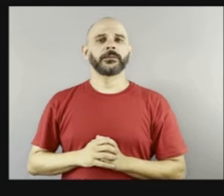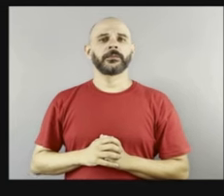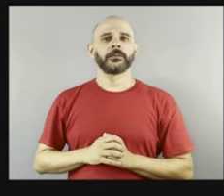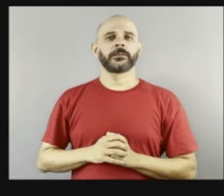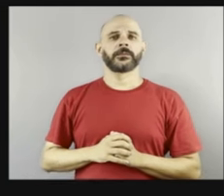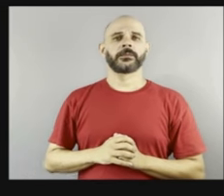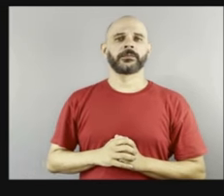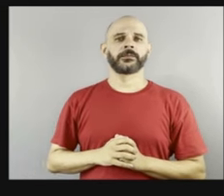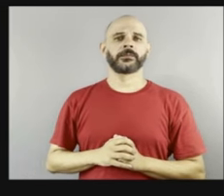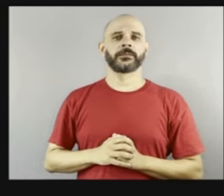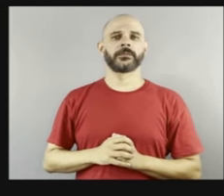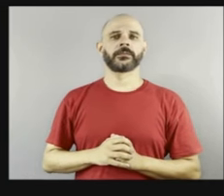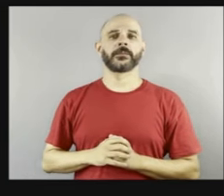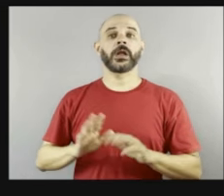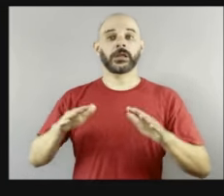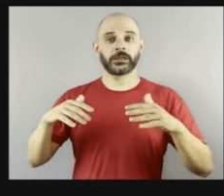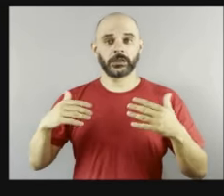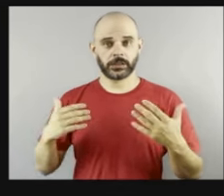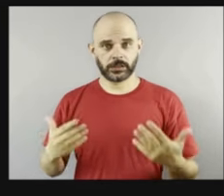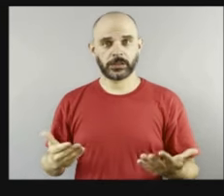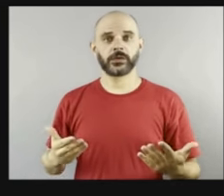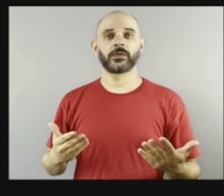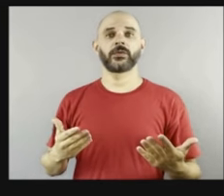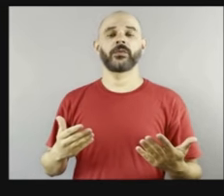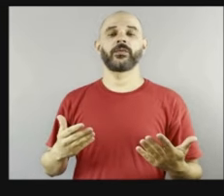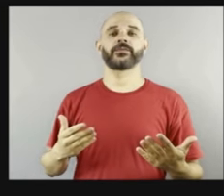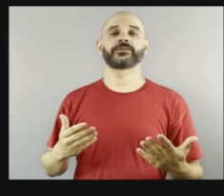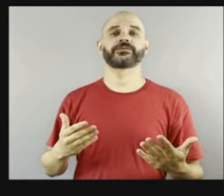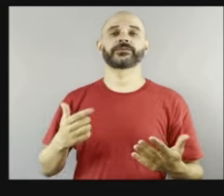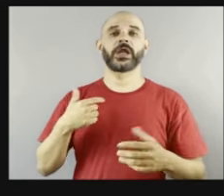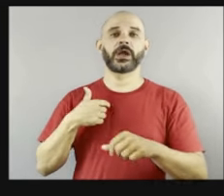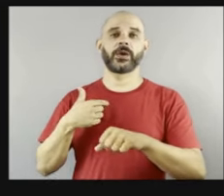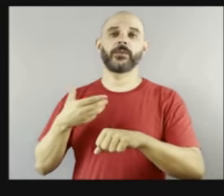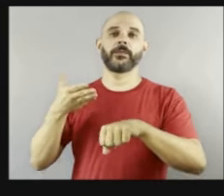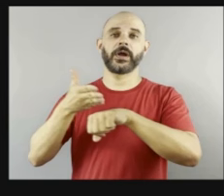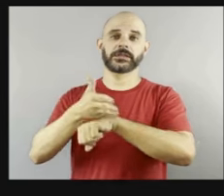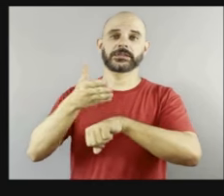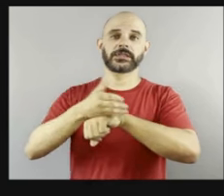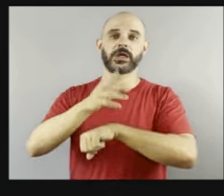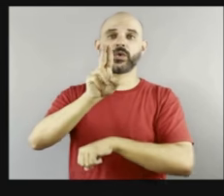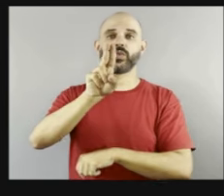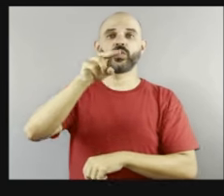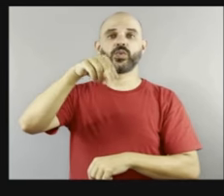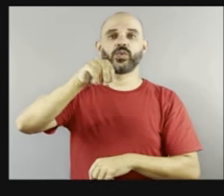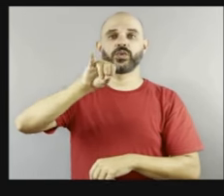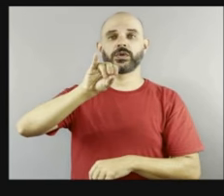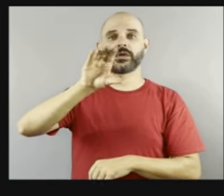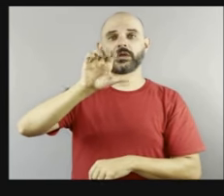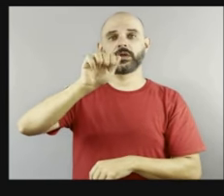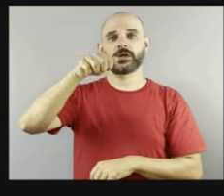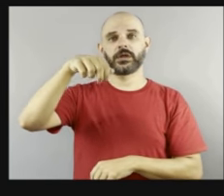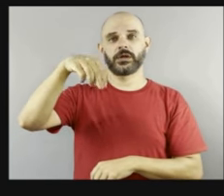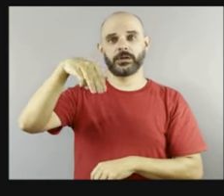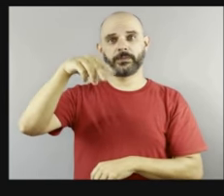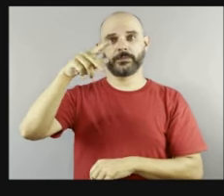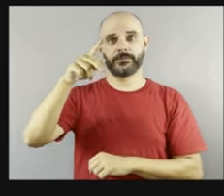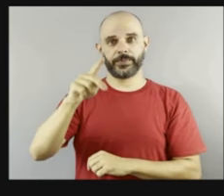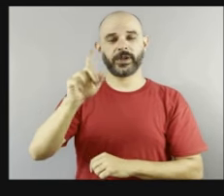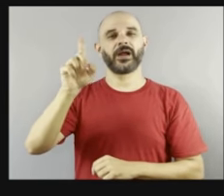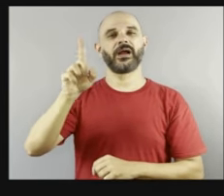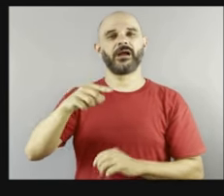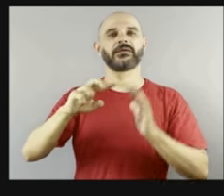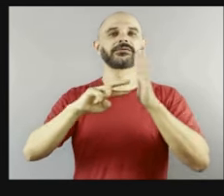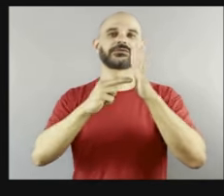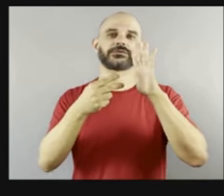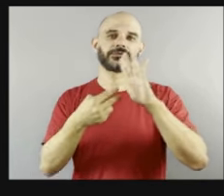pela Unicamp foi muito, muito significativa. E talvez com essa explicação que eu dei sobre a foto do